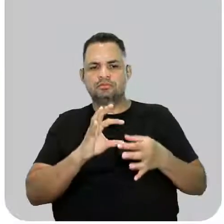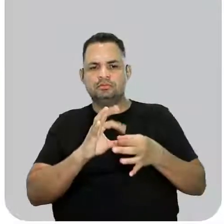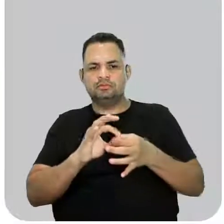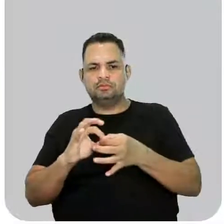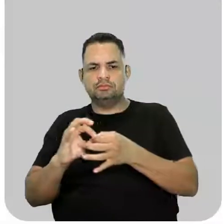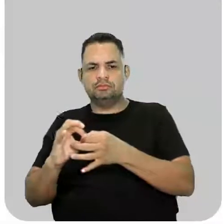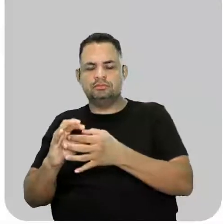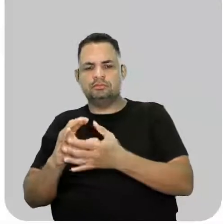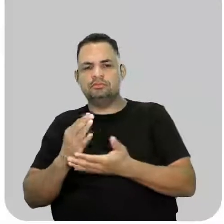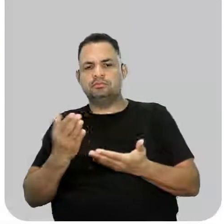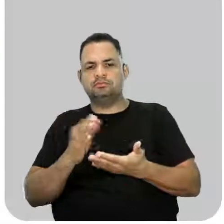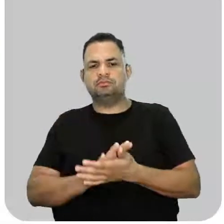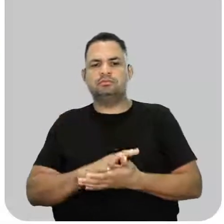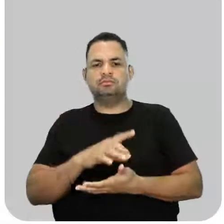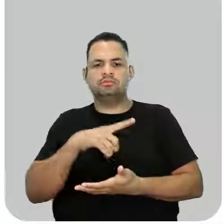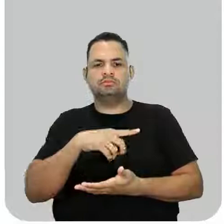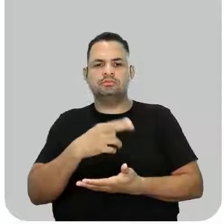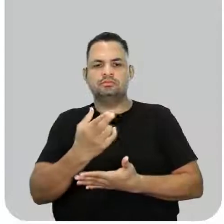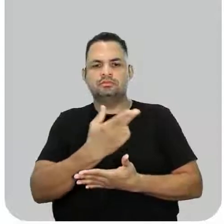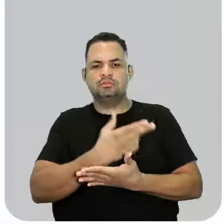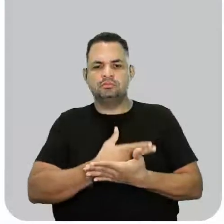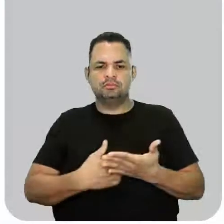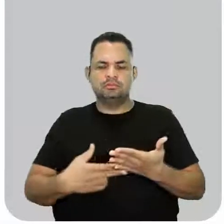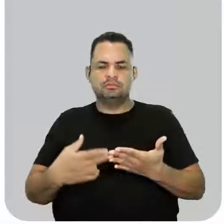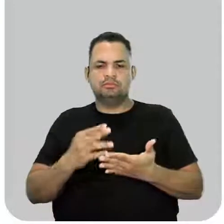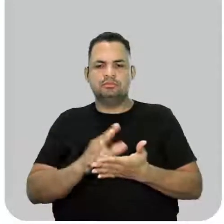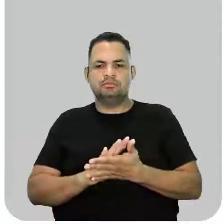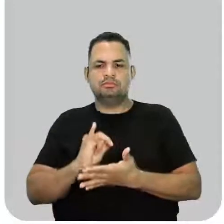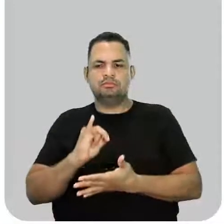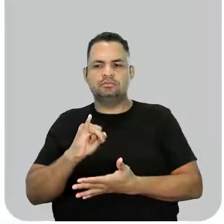poliinsaturada, se ela tem muitas insaturações.